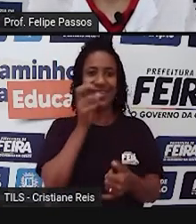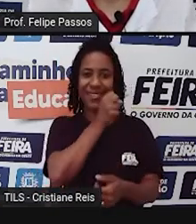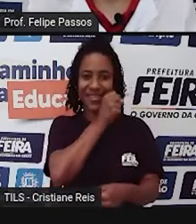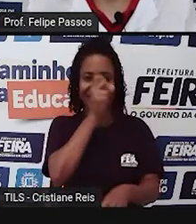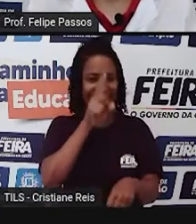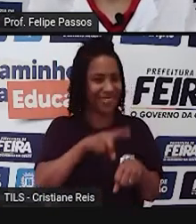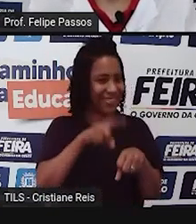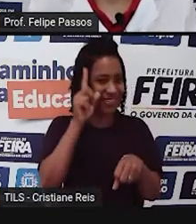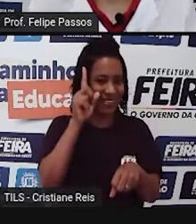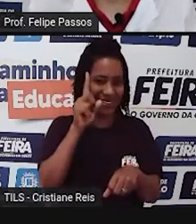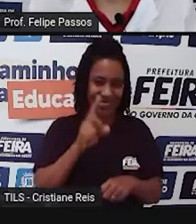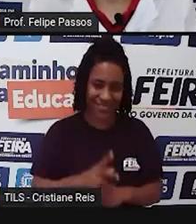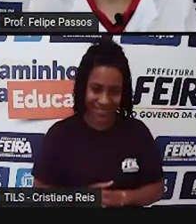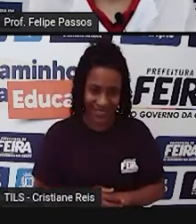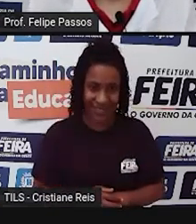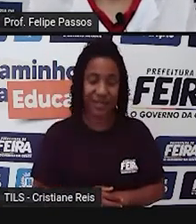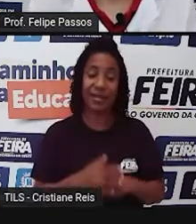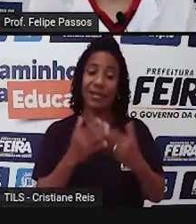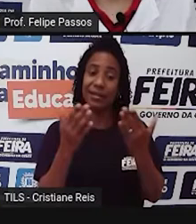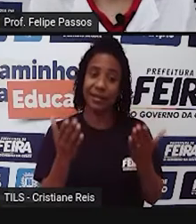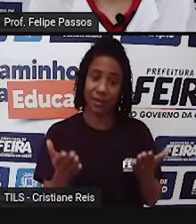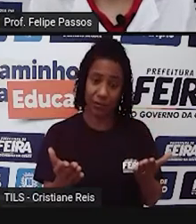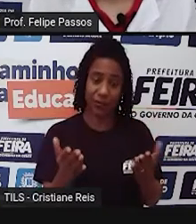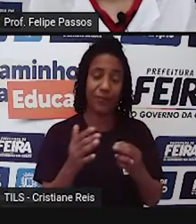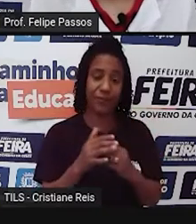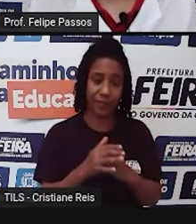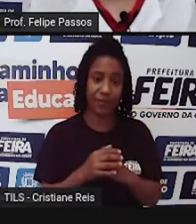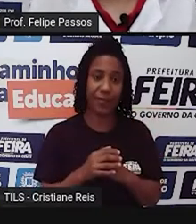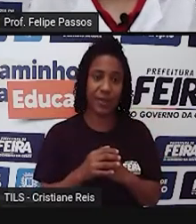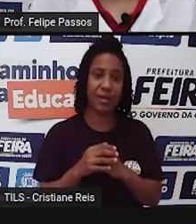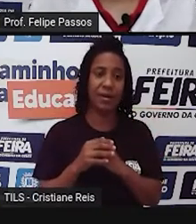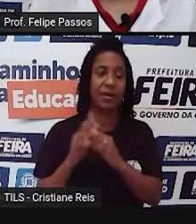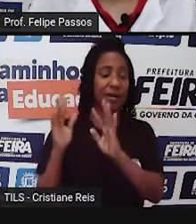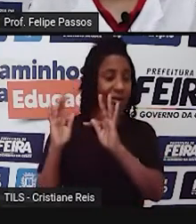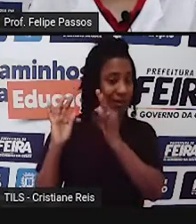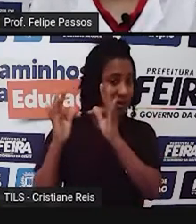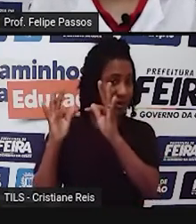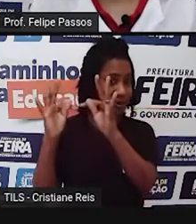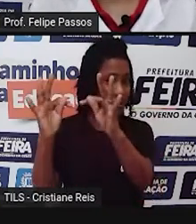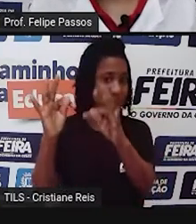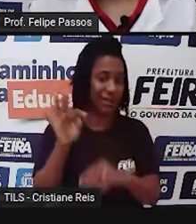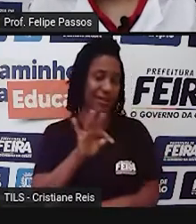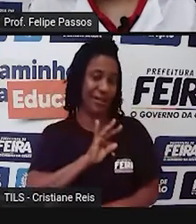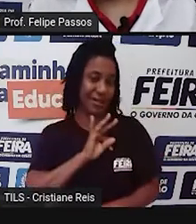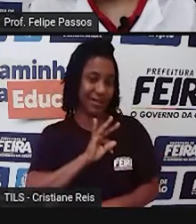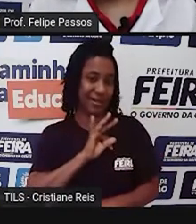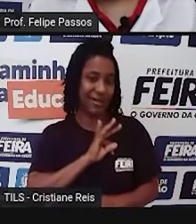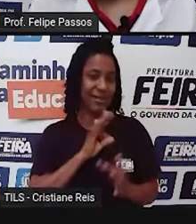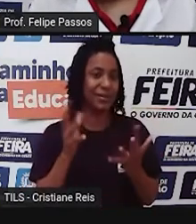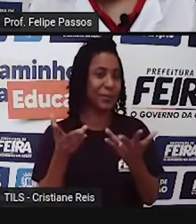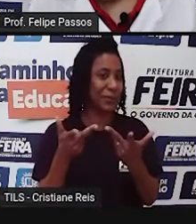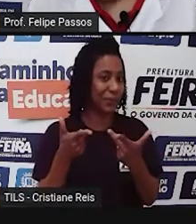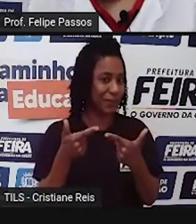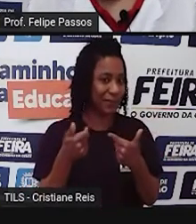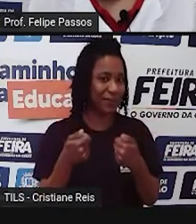na verdade técnicas não, objetos mesmo, que a gente utiliza pra facilitar o fazer de certas coisas.